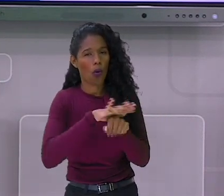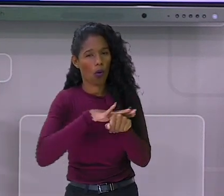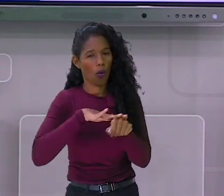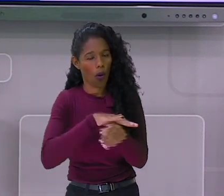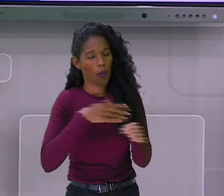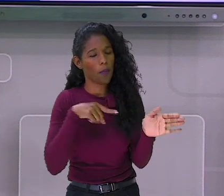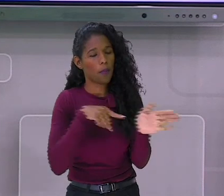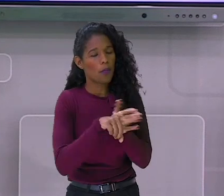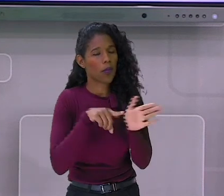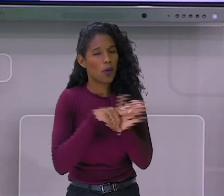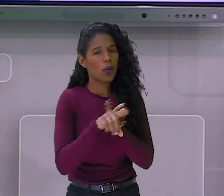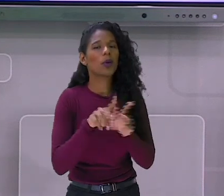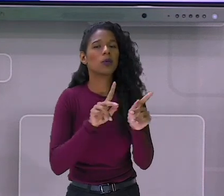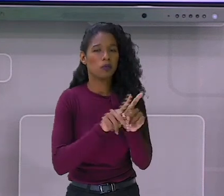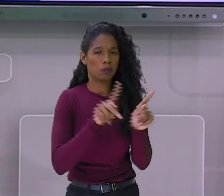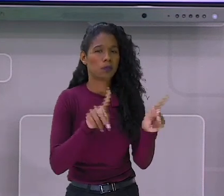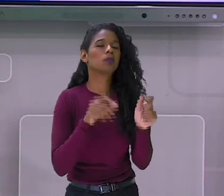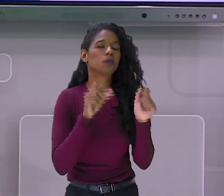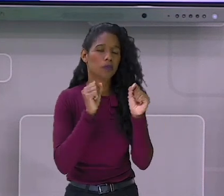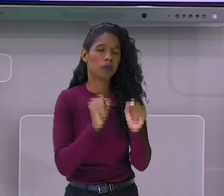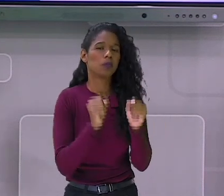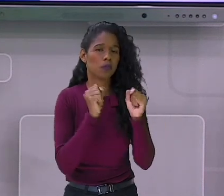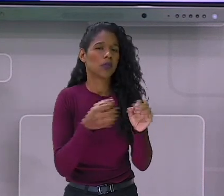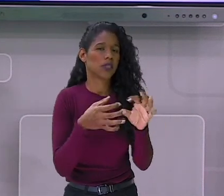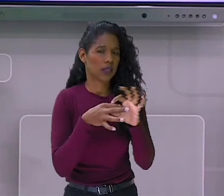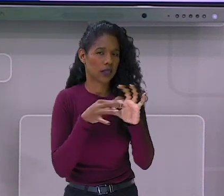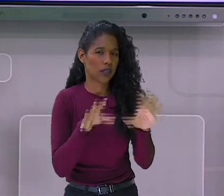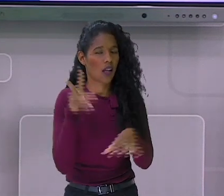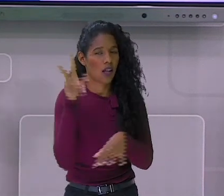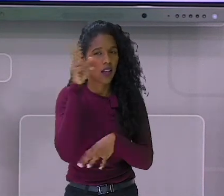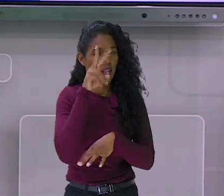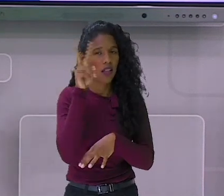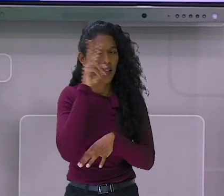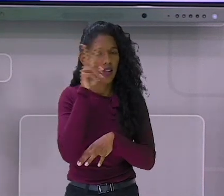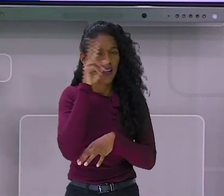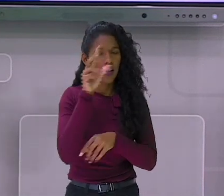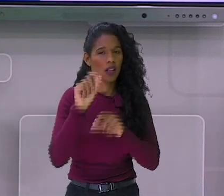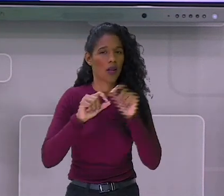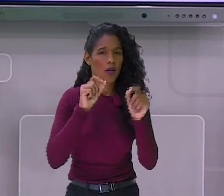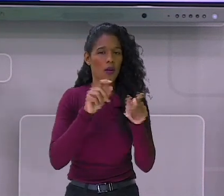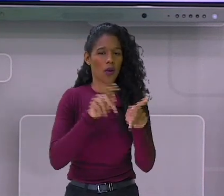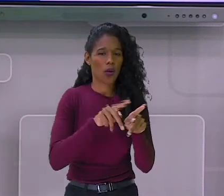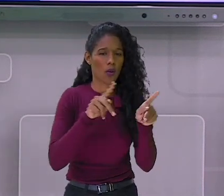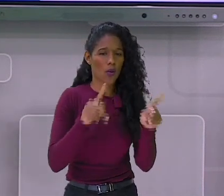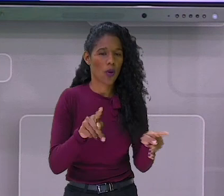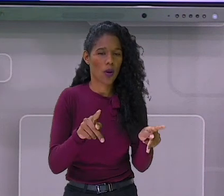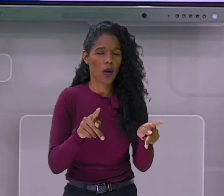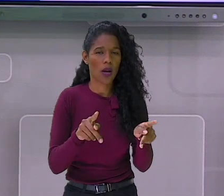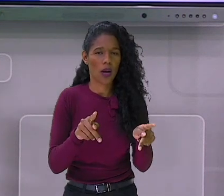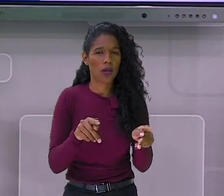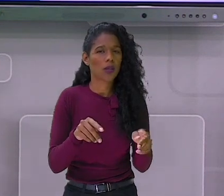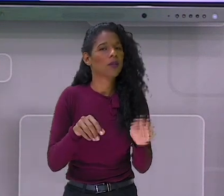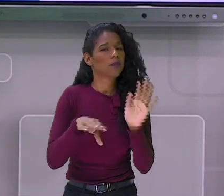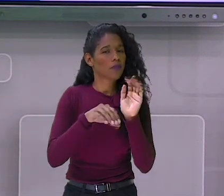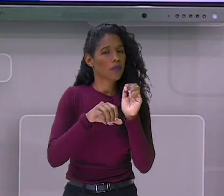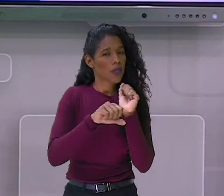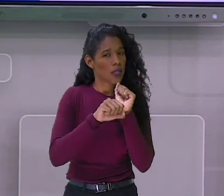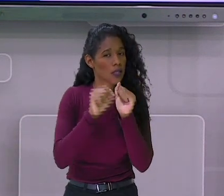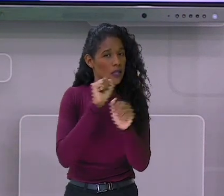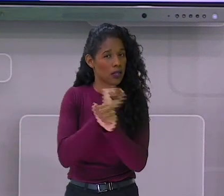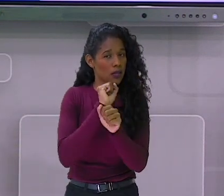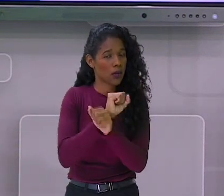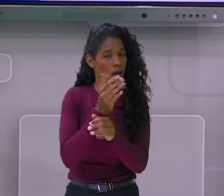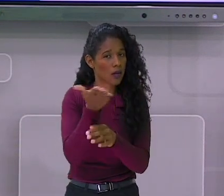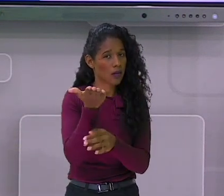você pode perguntar para o seu professor. Lembre, o seu professor está sempre aguardando você.